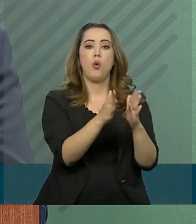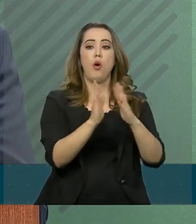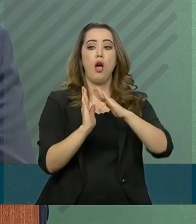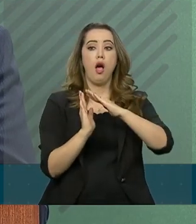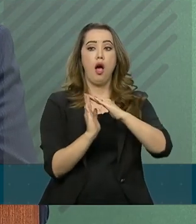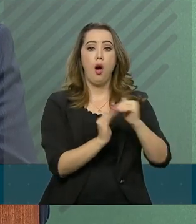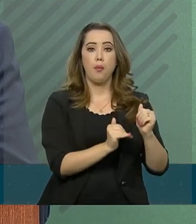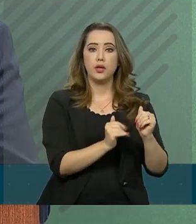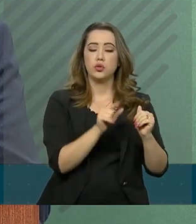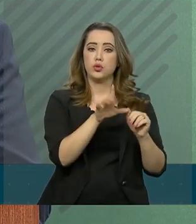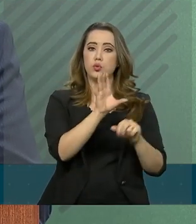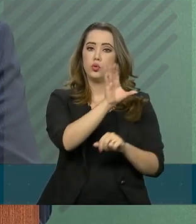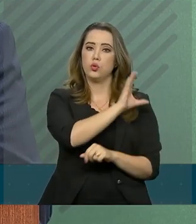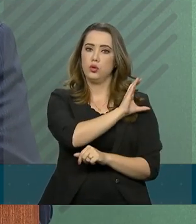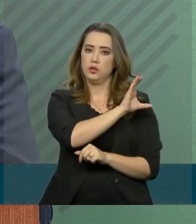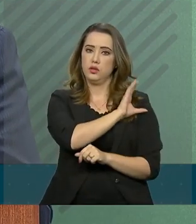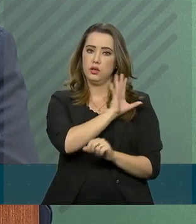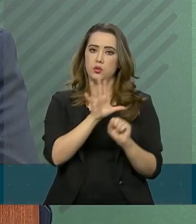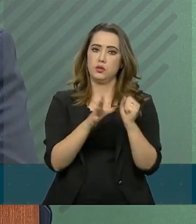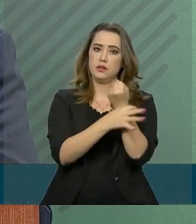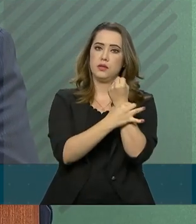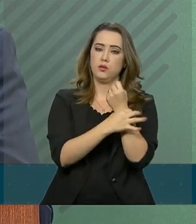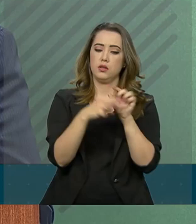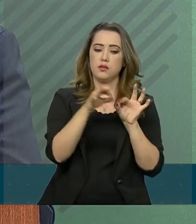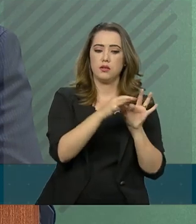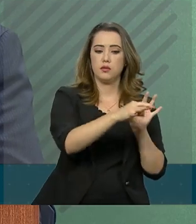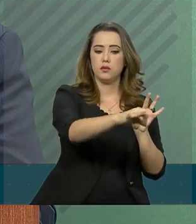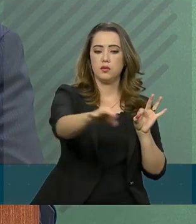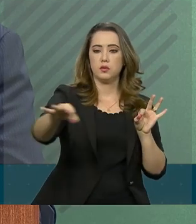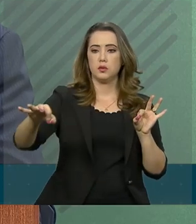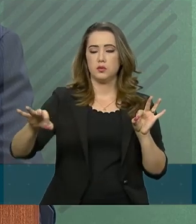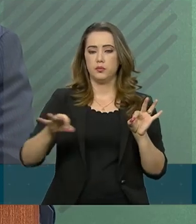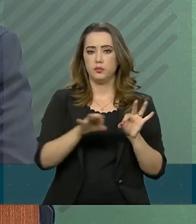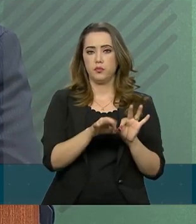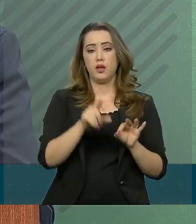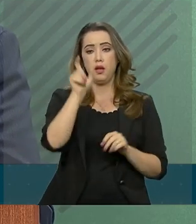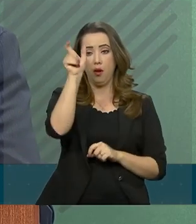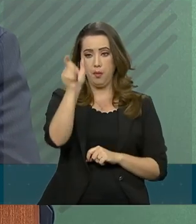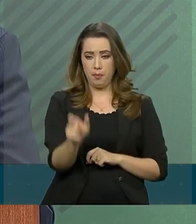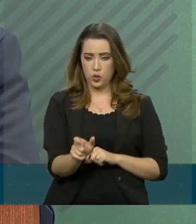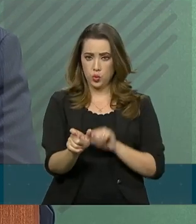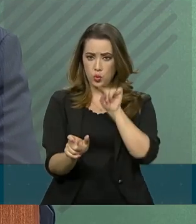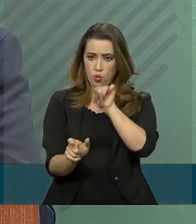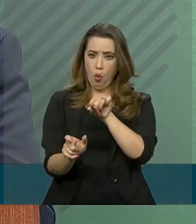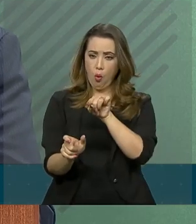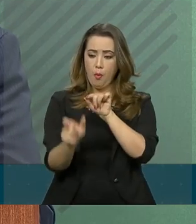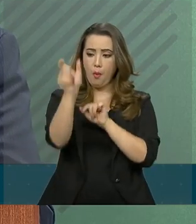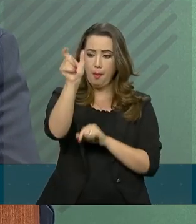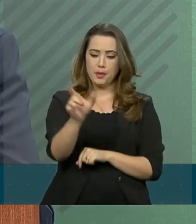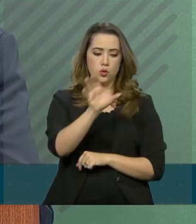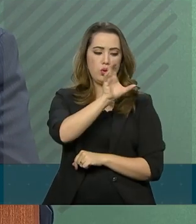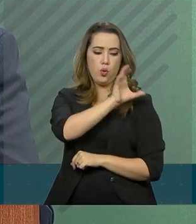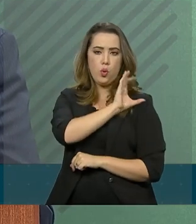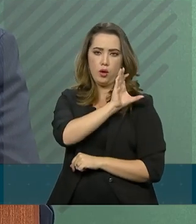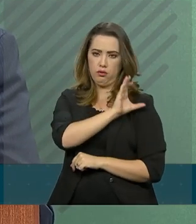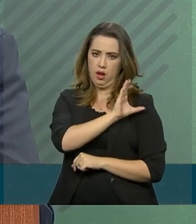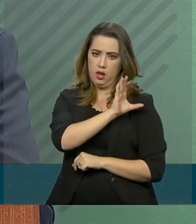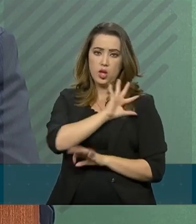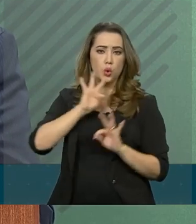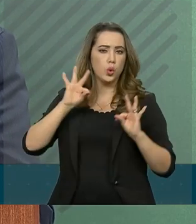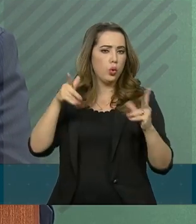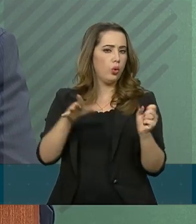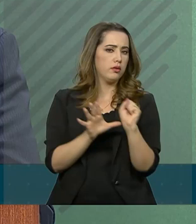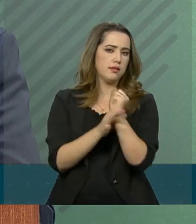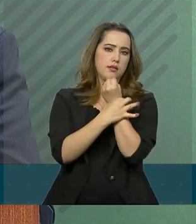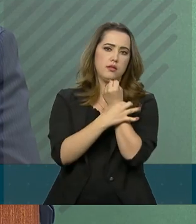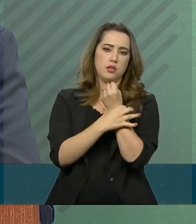do coordenador de segurança de área. Então, é uma pessoa designada para fazer toda a coordenação de segurança